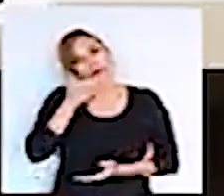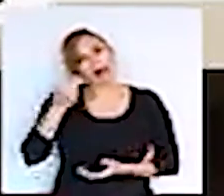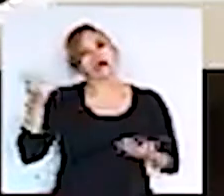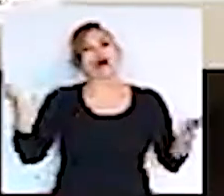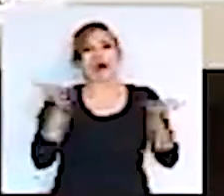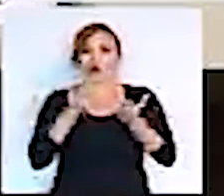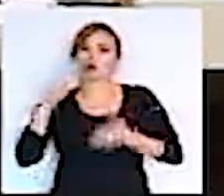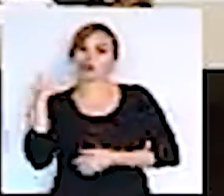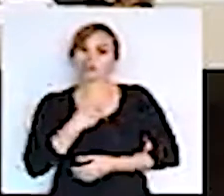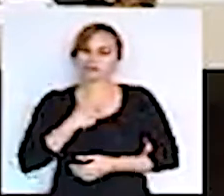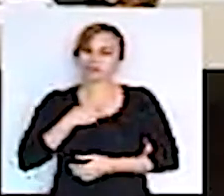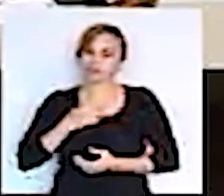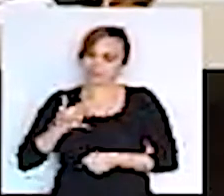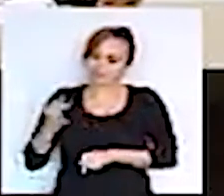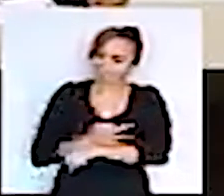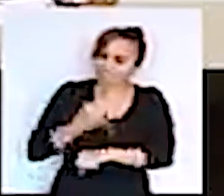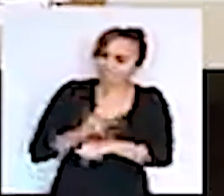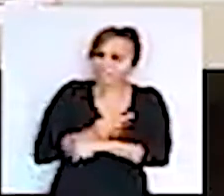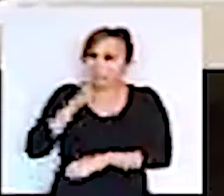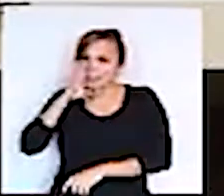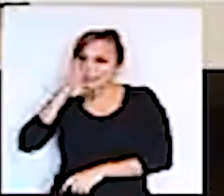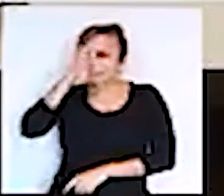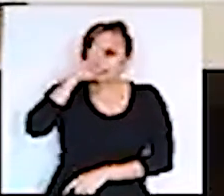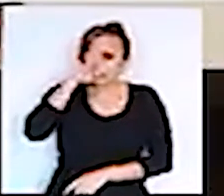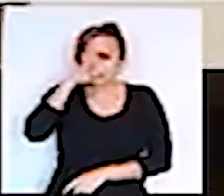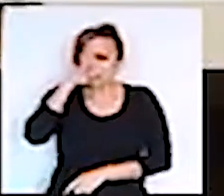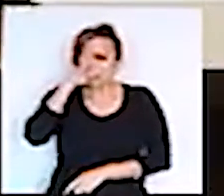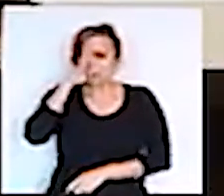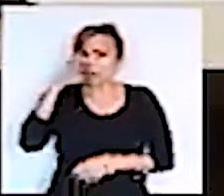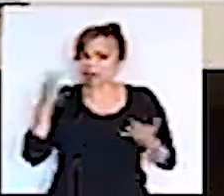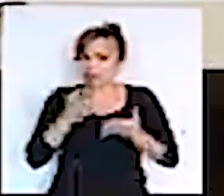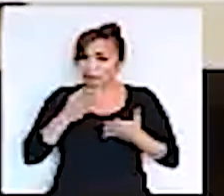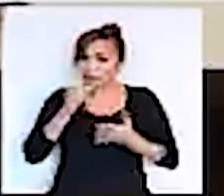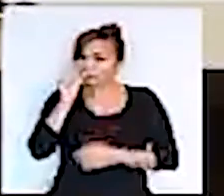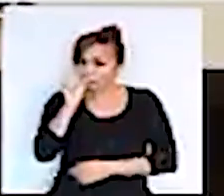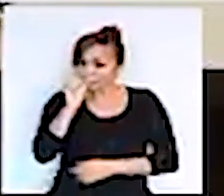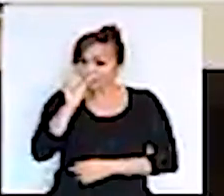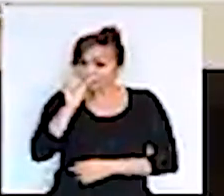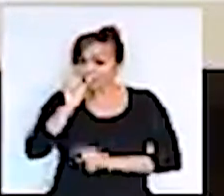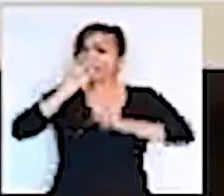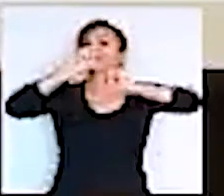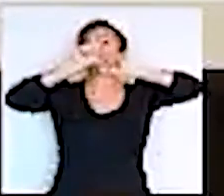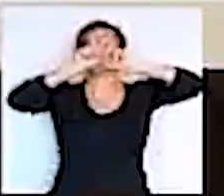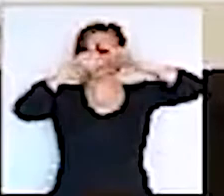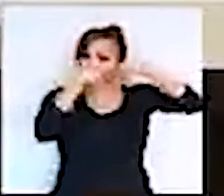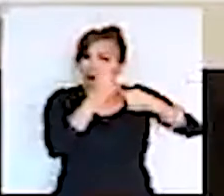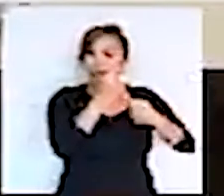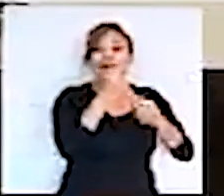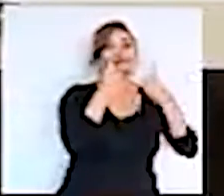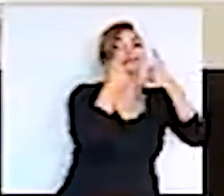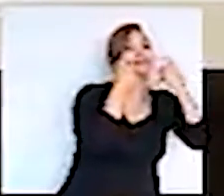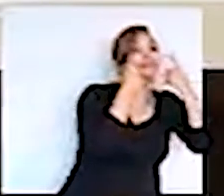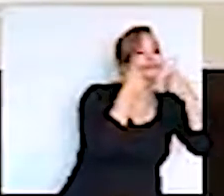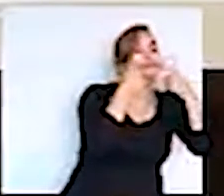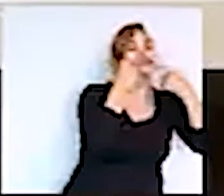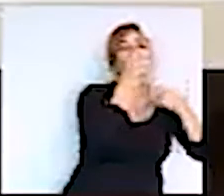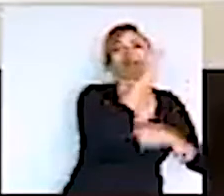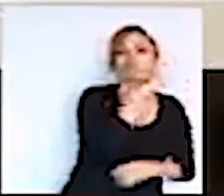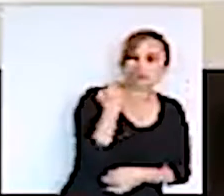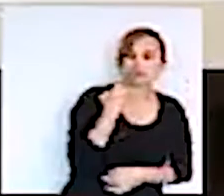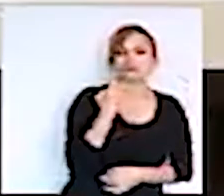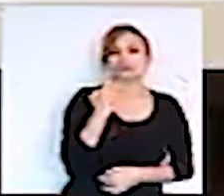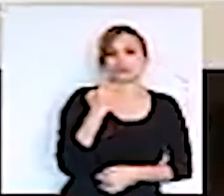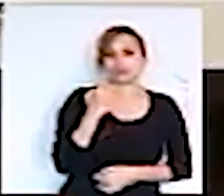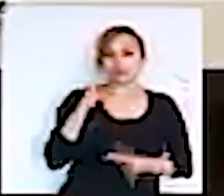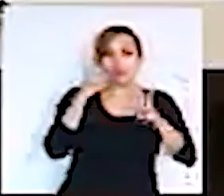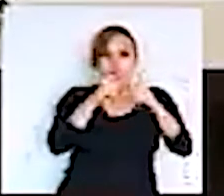nossa liberdade, a nossa vida nesse momento, do que chorar depois com um parente morto, com vizinhos, com amigos, que infelizmente podem ir para a UTI e